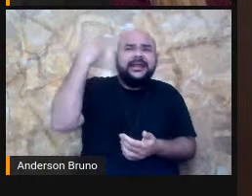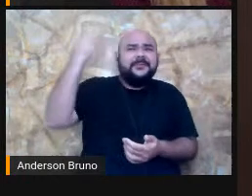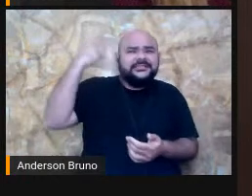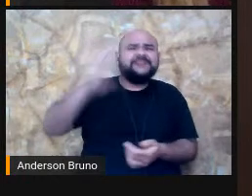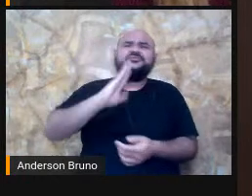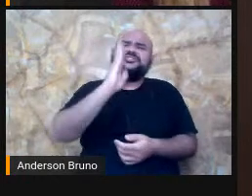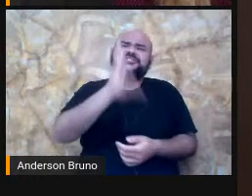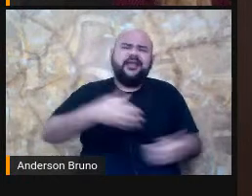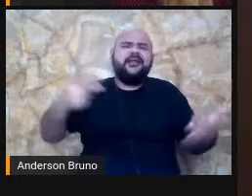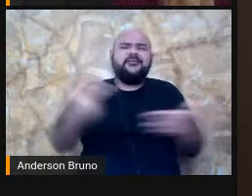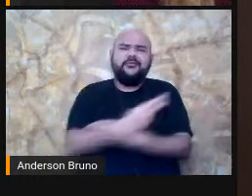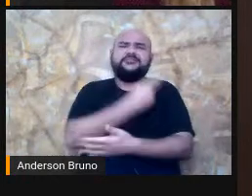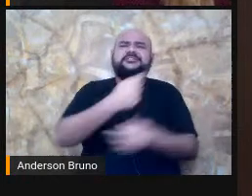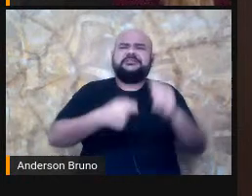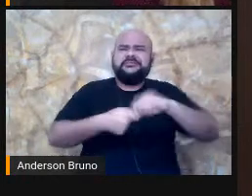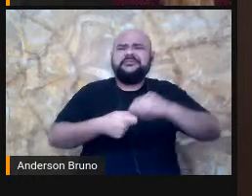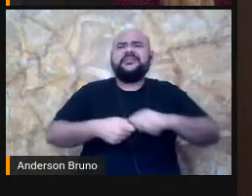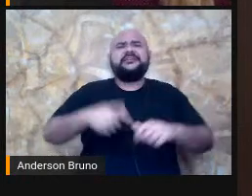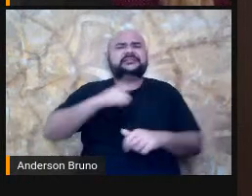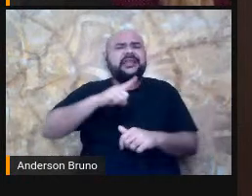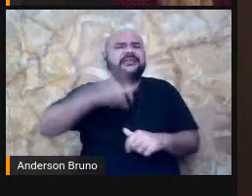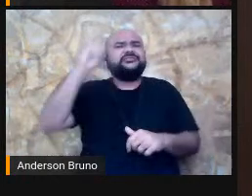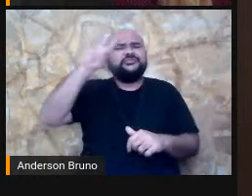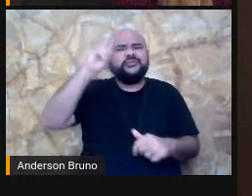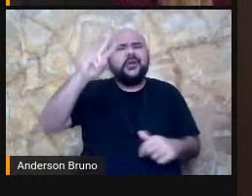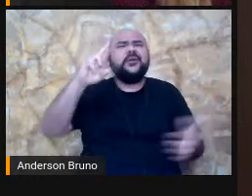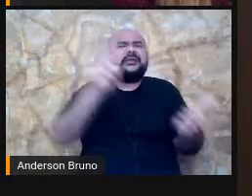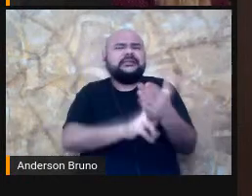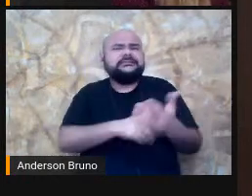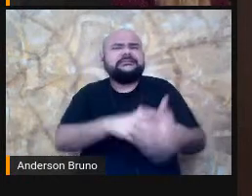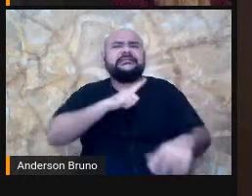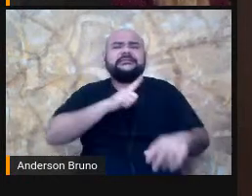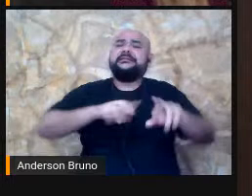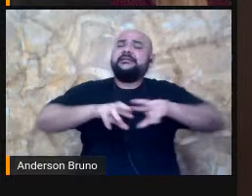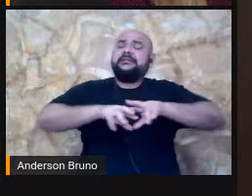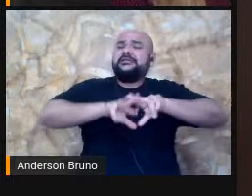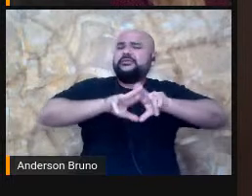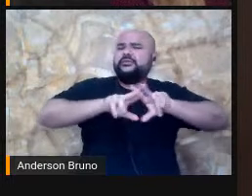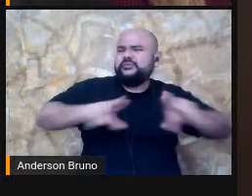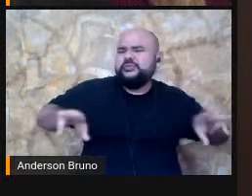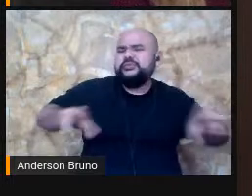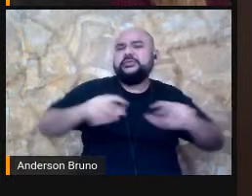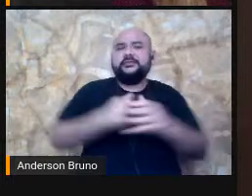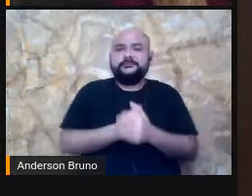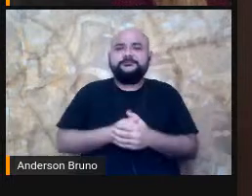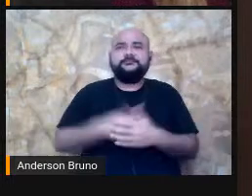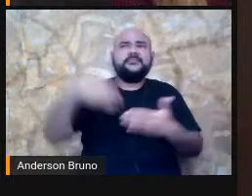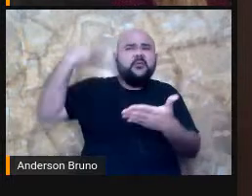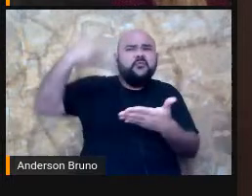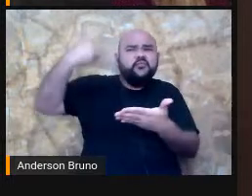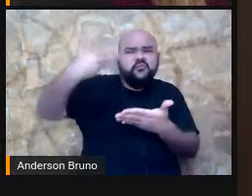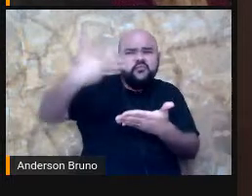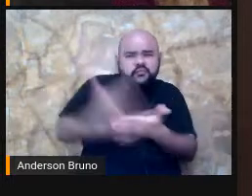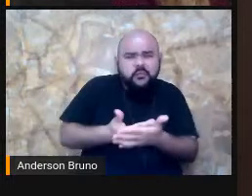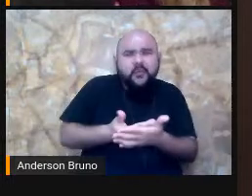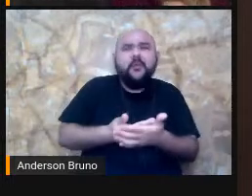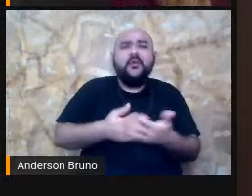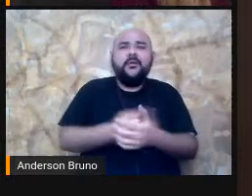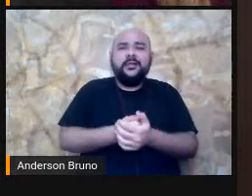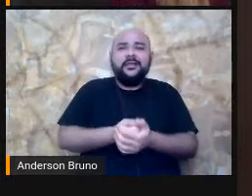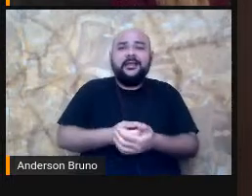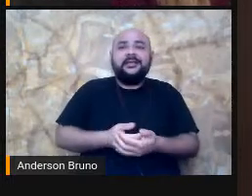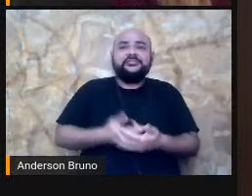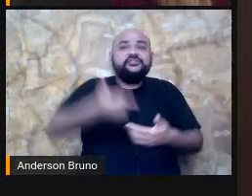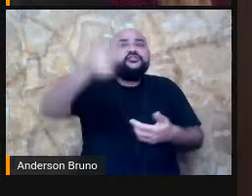histórico pelo qual a sociedade passou, humanidade passou, para chegarmos até este momento de termos os nossos